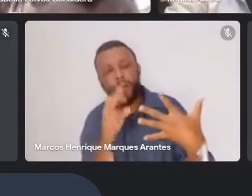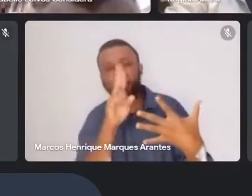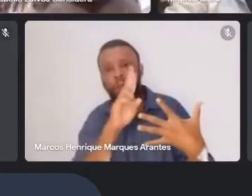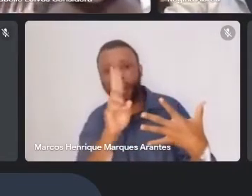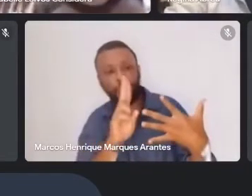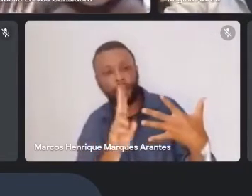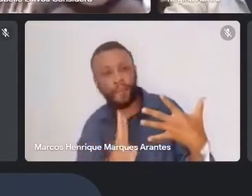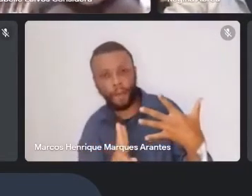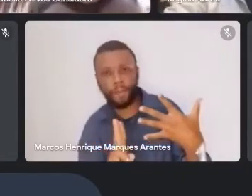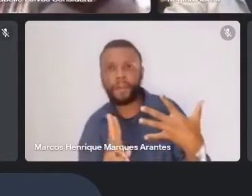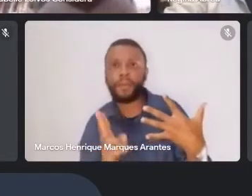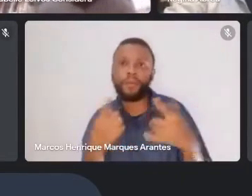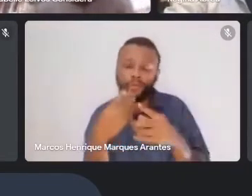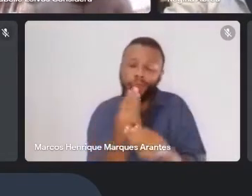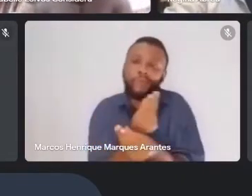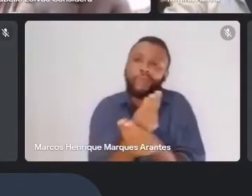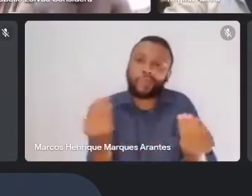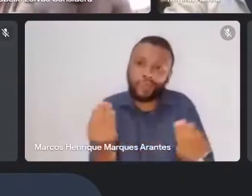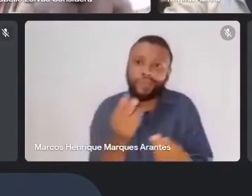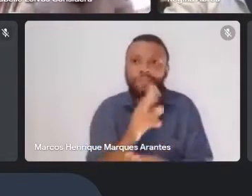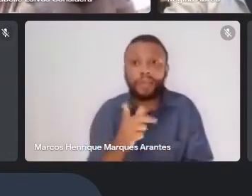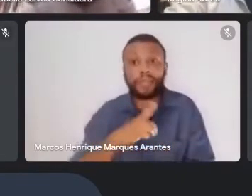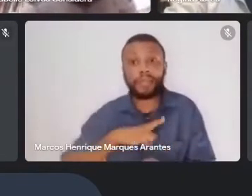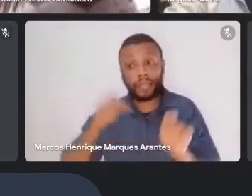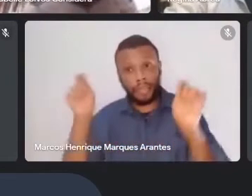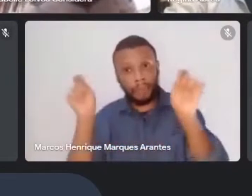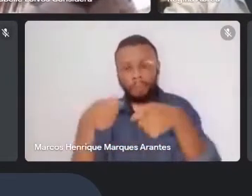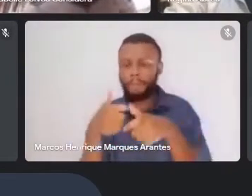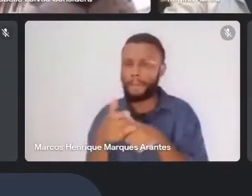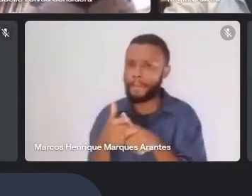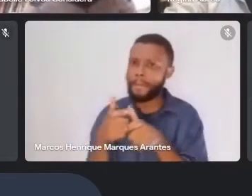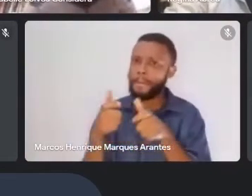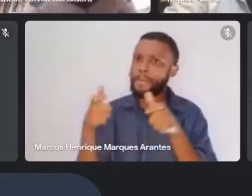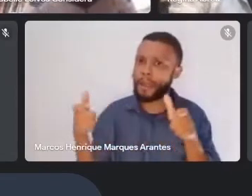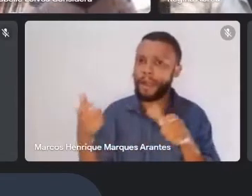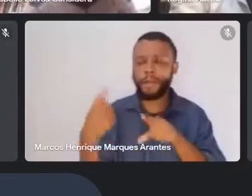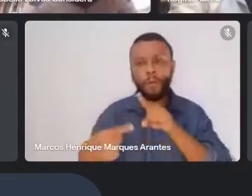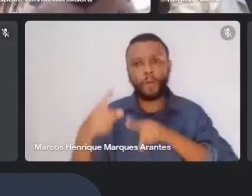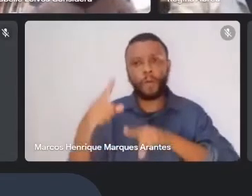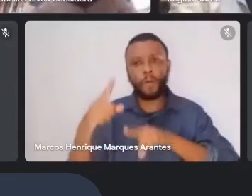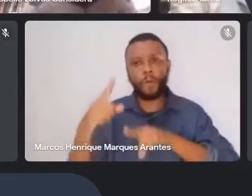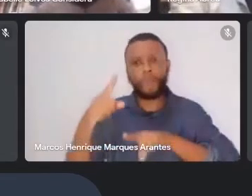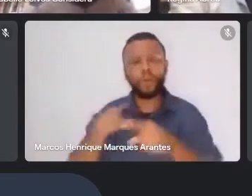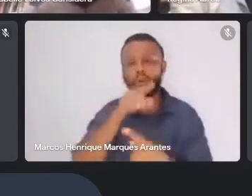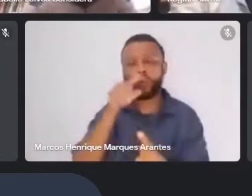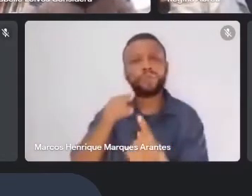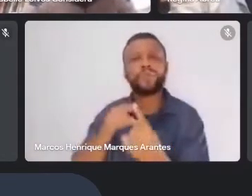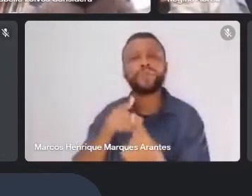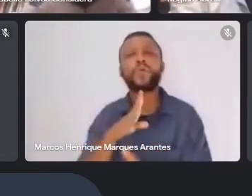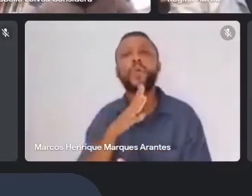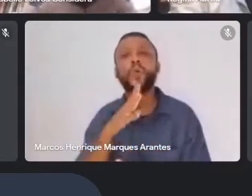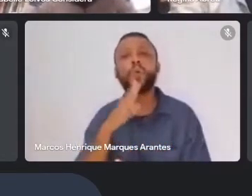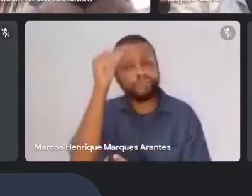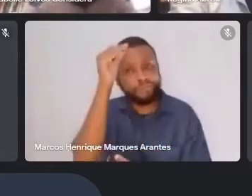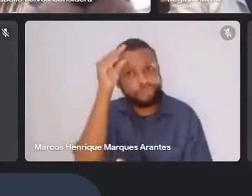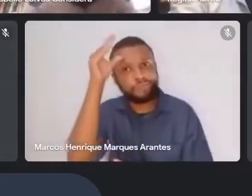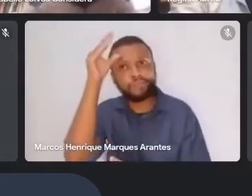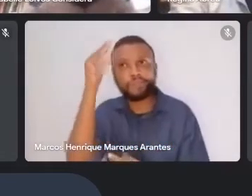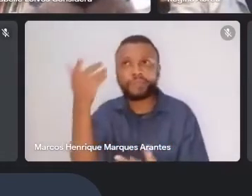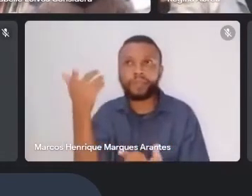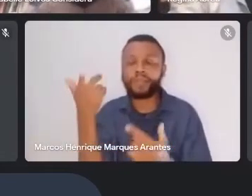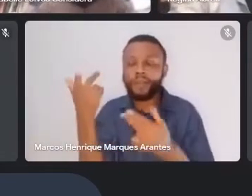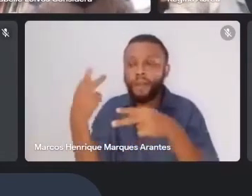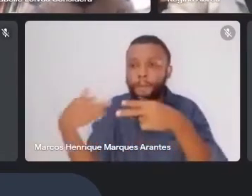mais essa capacidade nossa de fazer com que o conhecimento não fique trancado